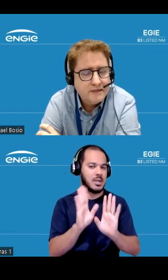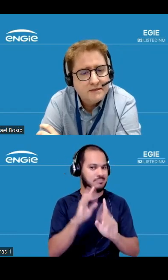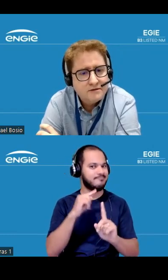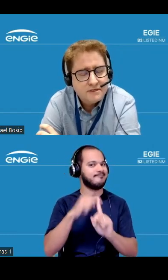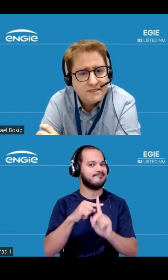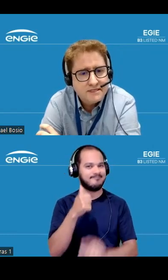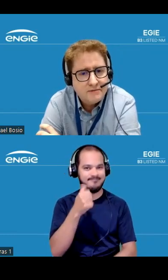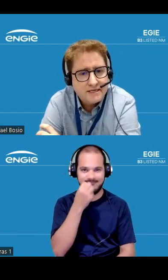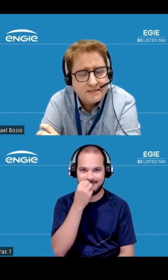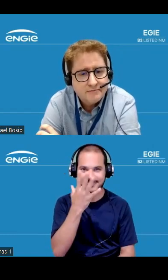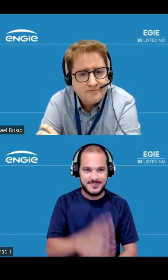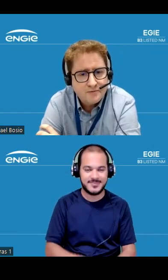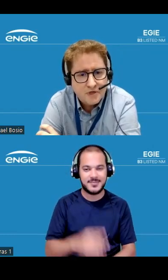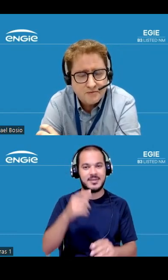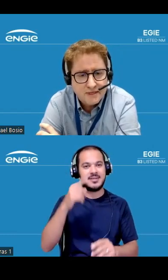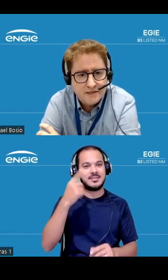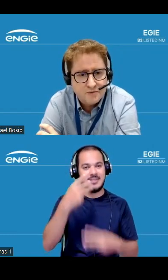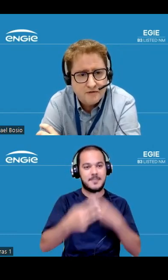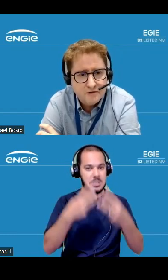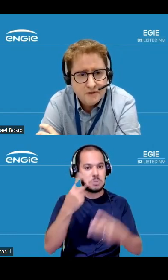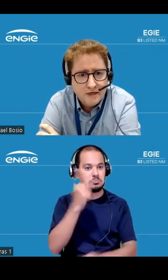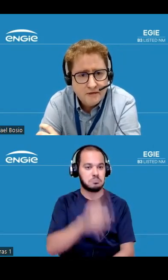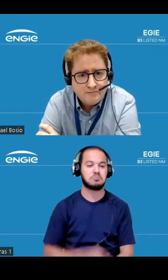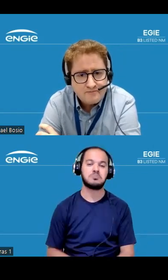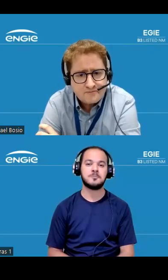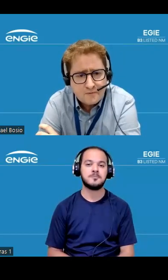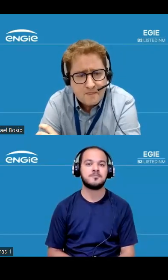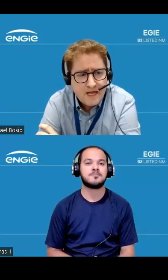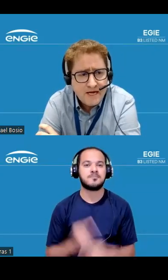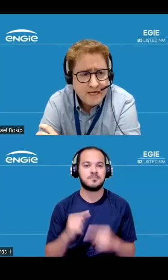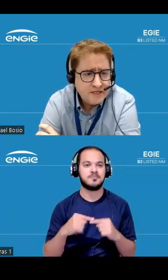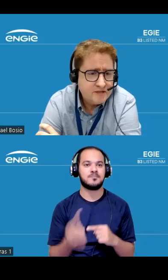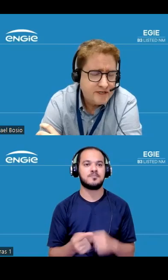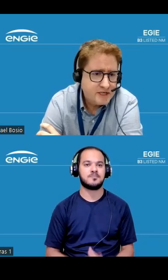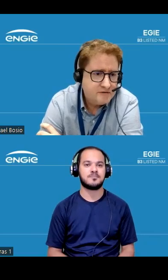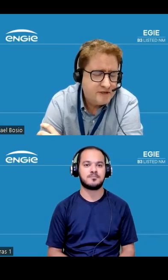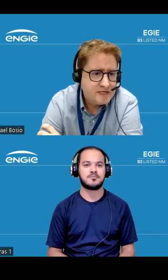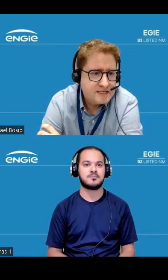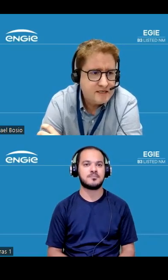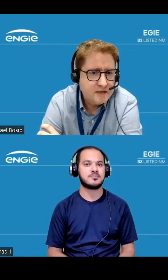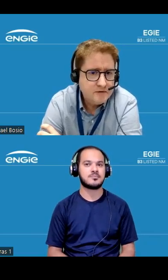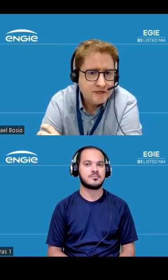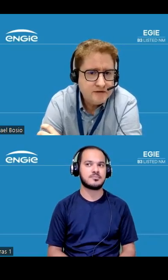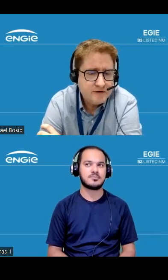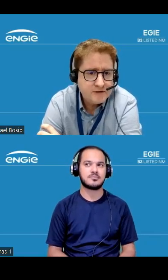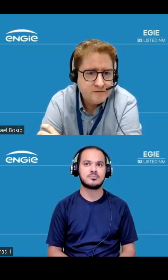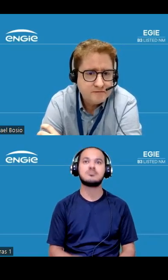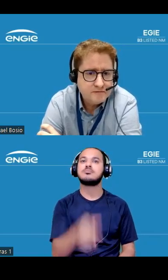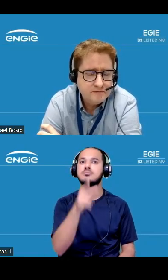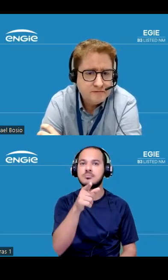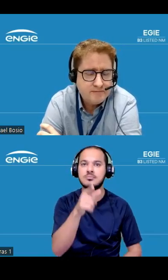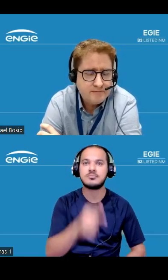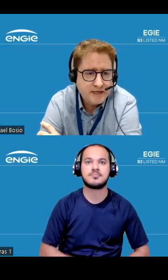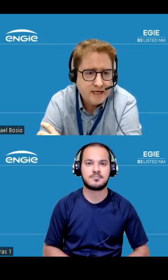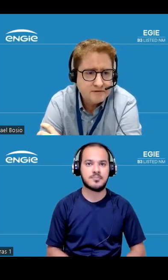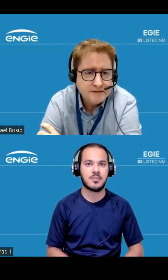ocorreu dentro desse trimestre próximo slide por favor aí aqui a gente vai chegando ao final dessa sessão onde a gente faz um